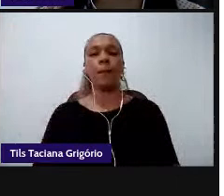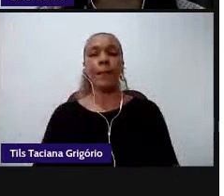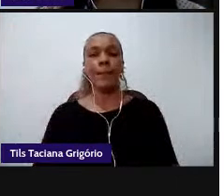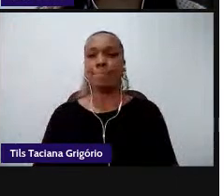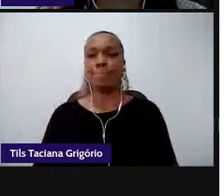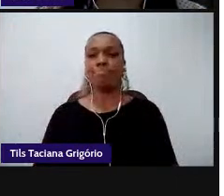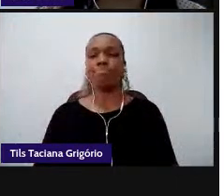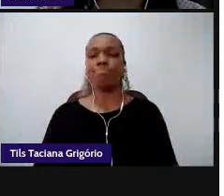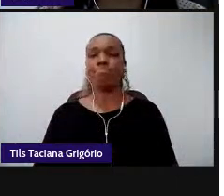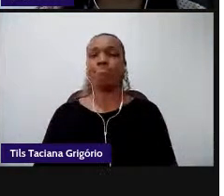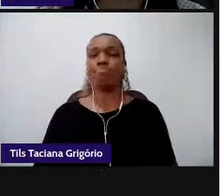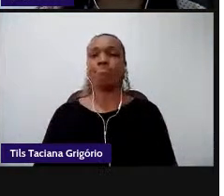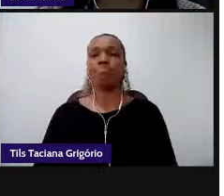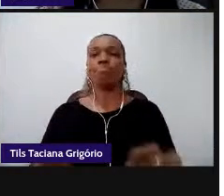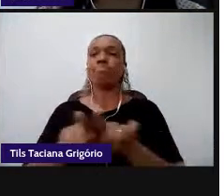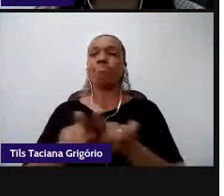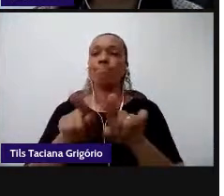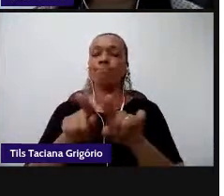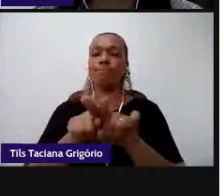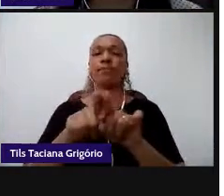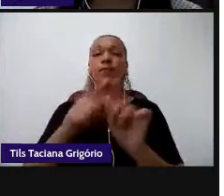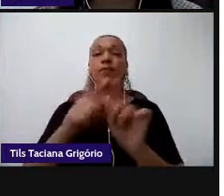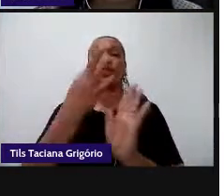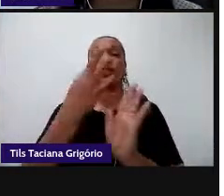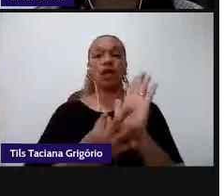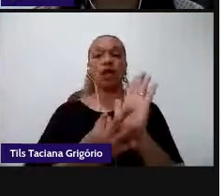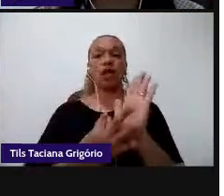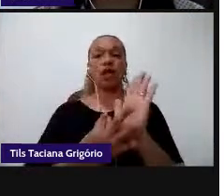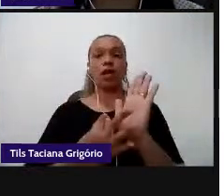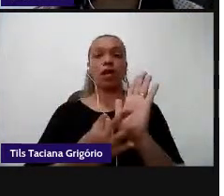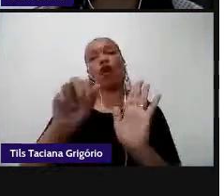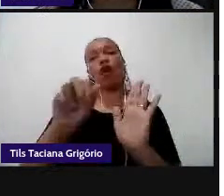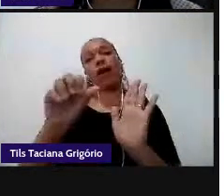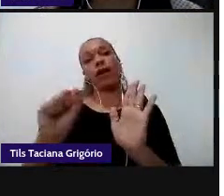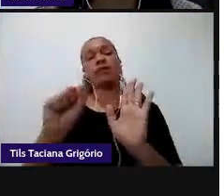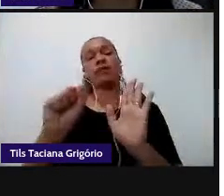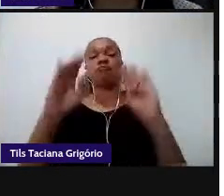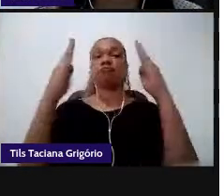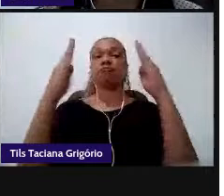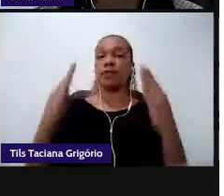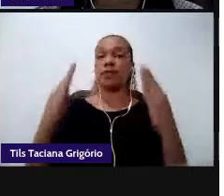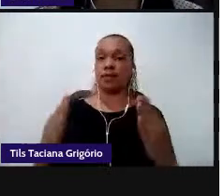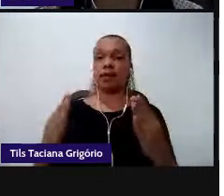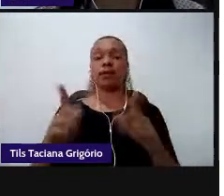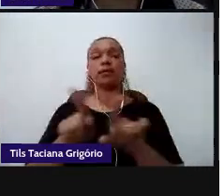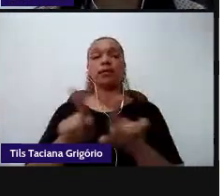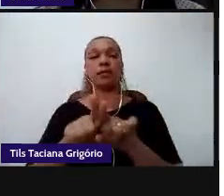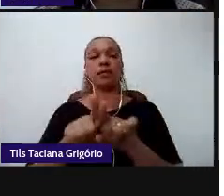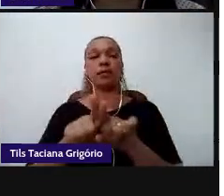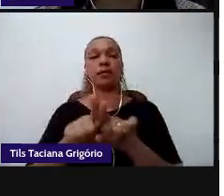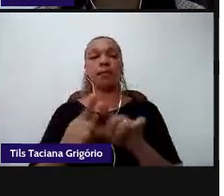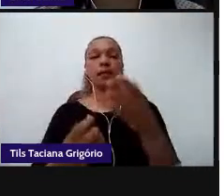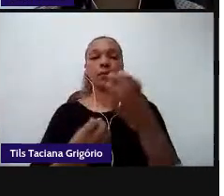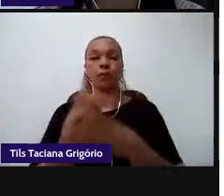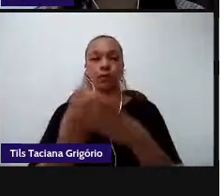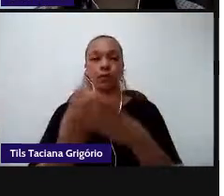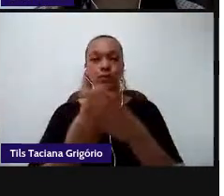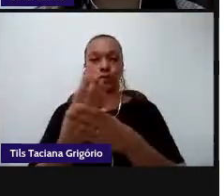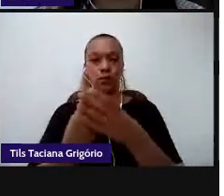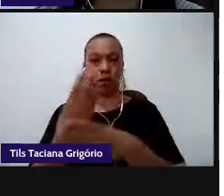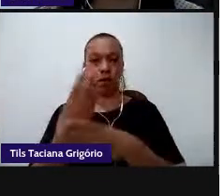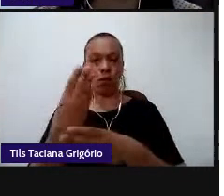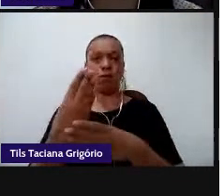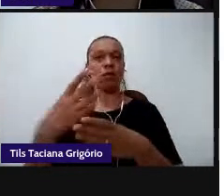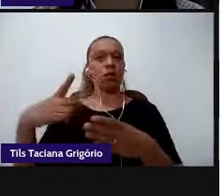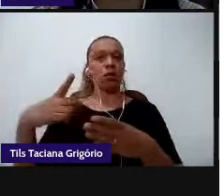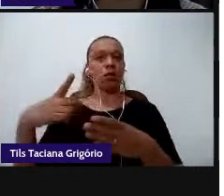orais tanto de análise quanto de produção e aí eu tenho uma atenção especial a modulação da voz a